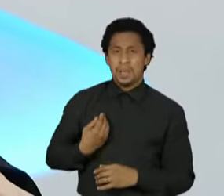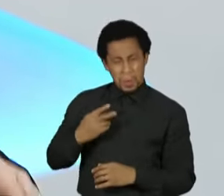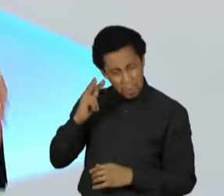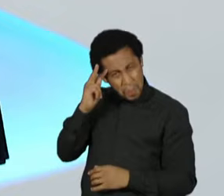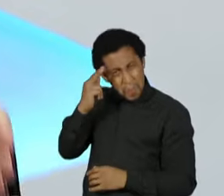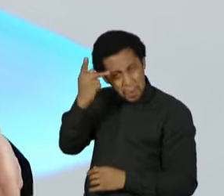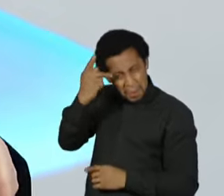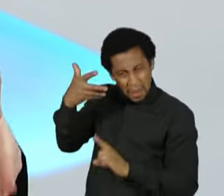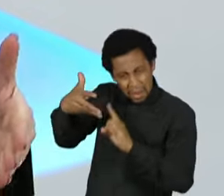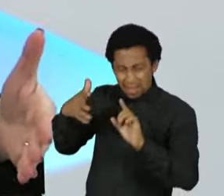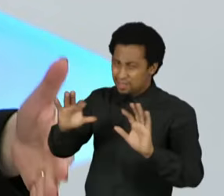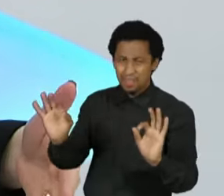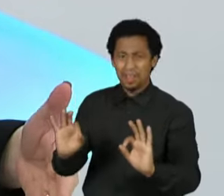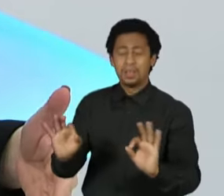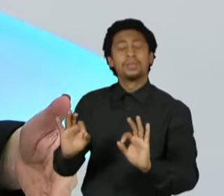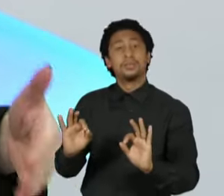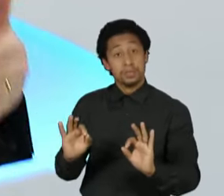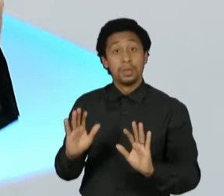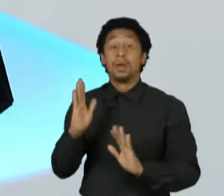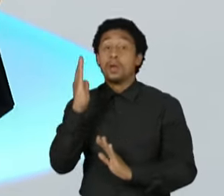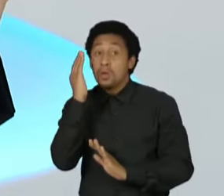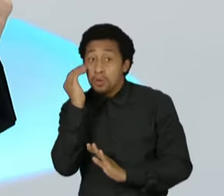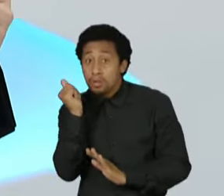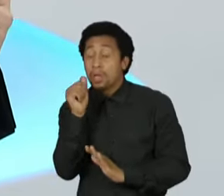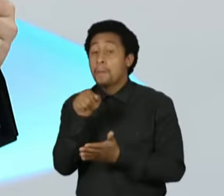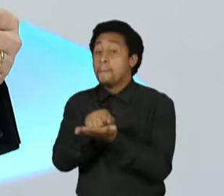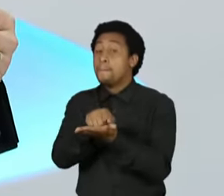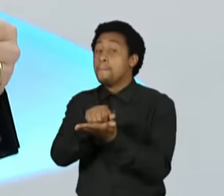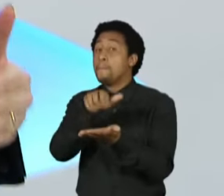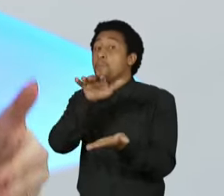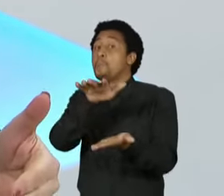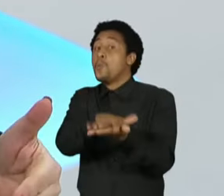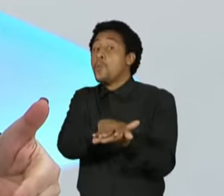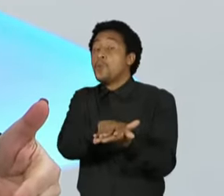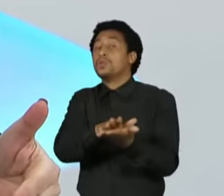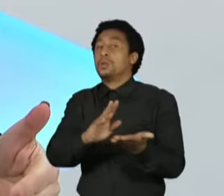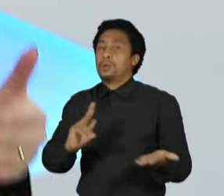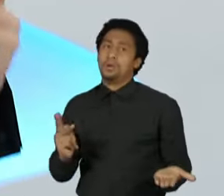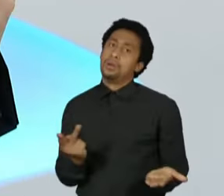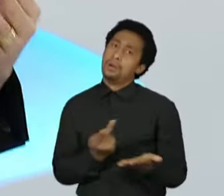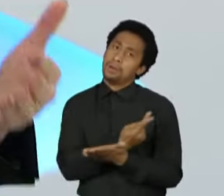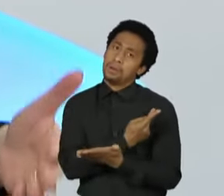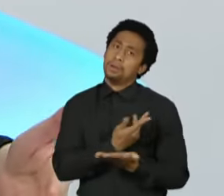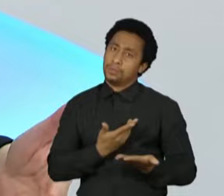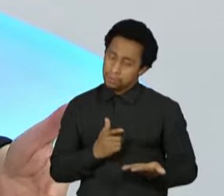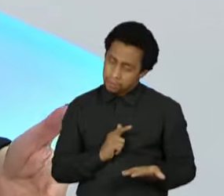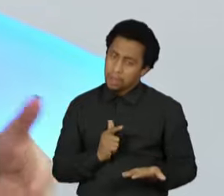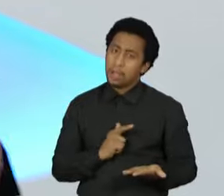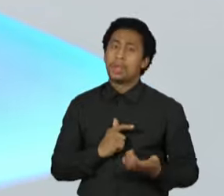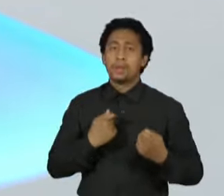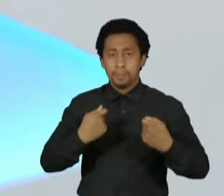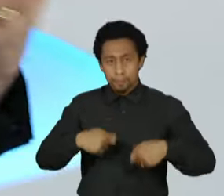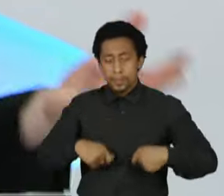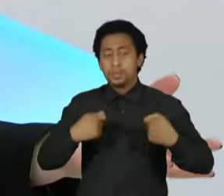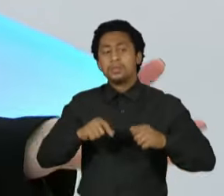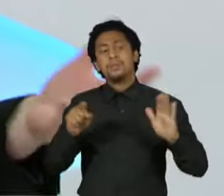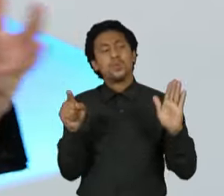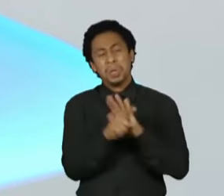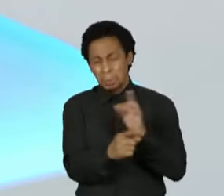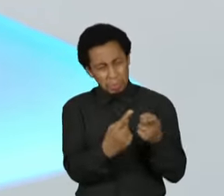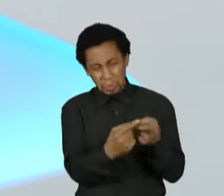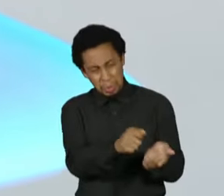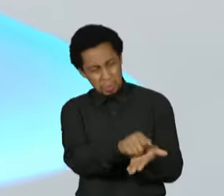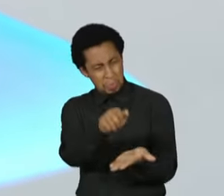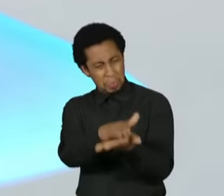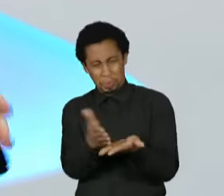posicionamento. Sei que há algumas multas que estão acima dos parâmetros e elas precisam ser questionadas, por isso que